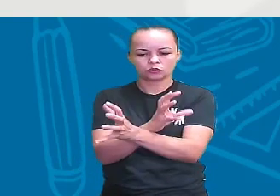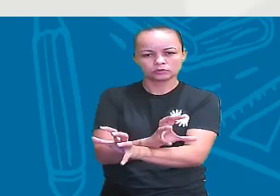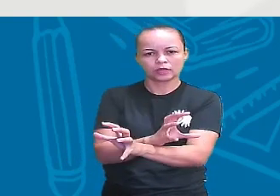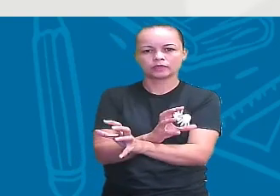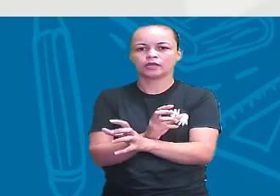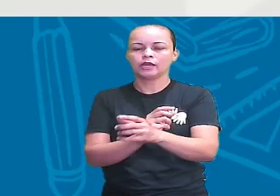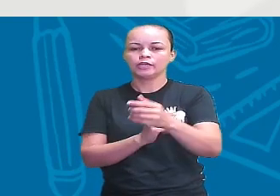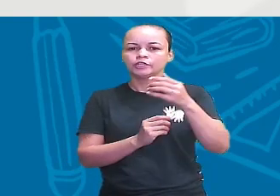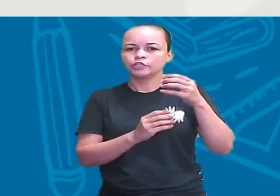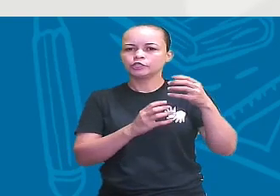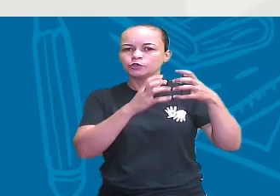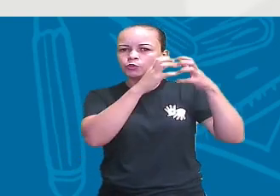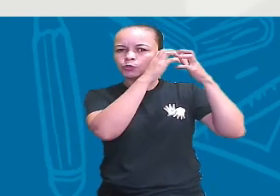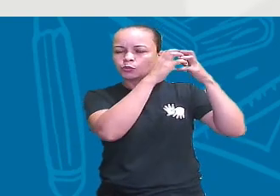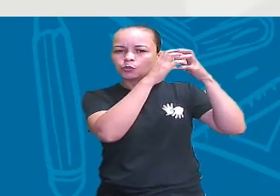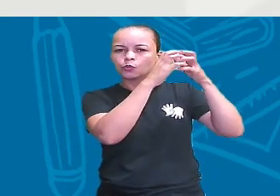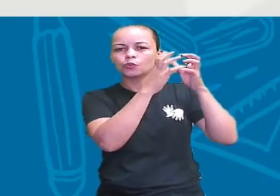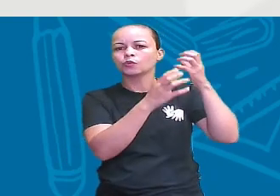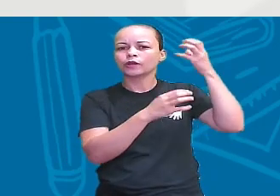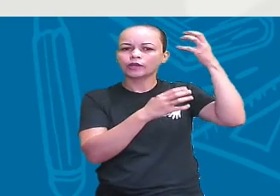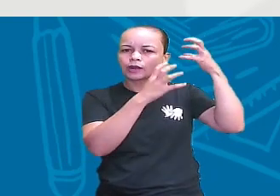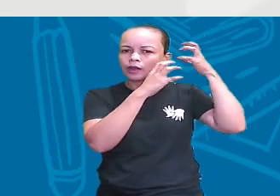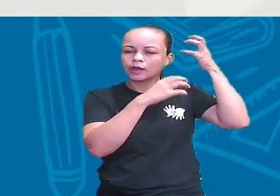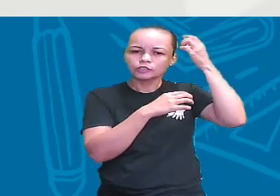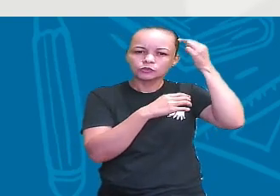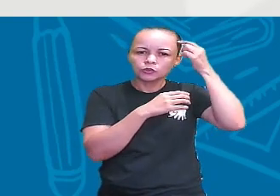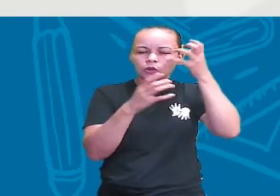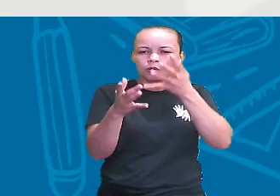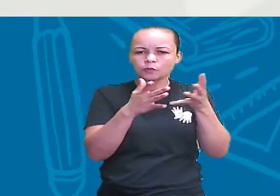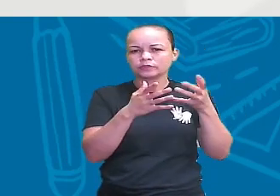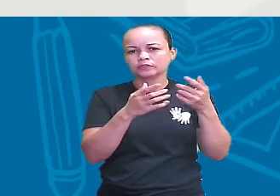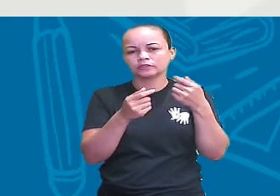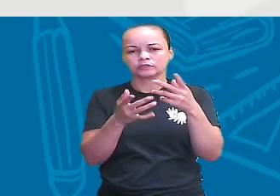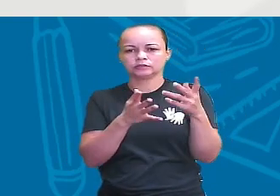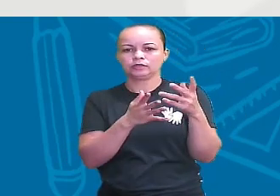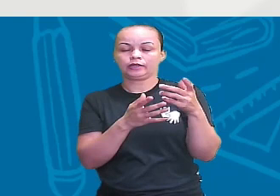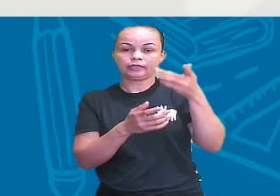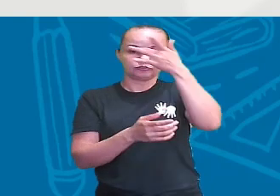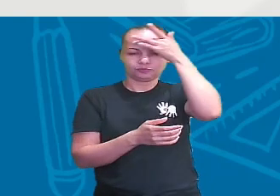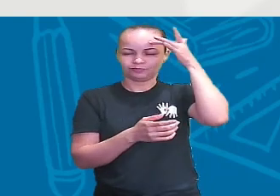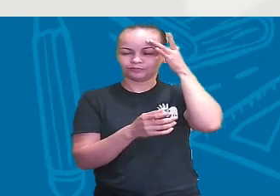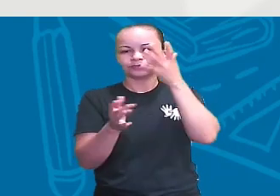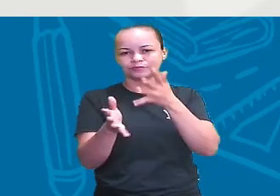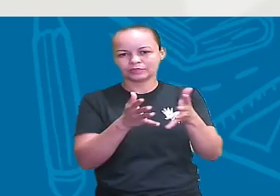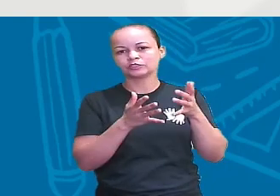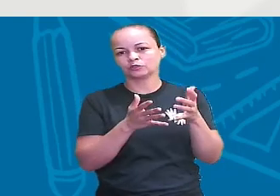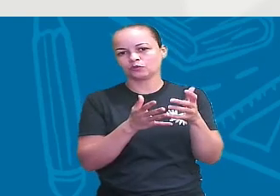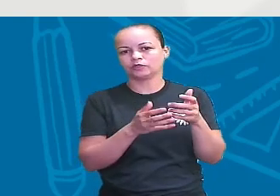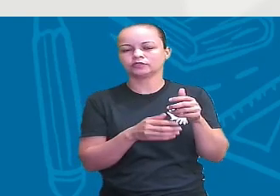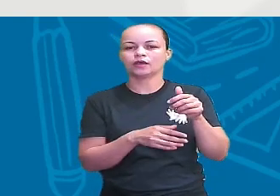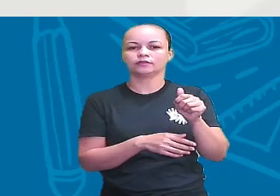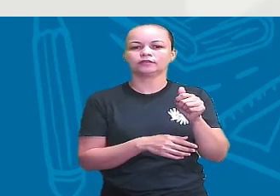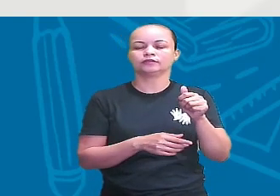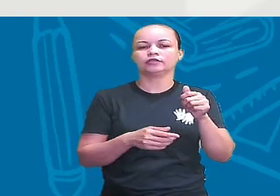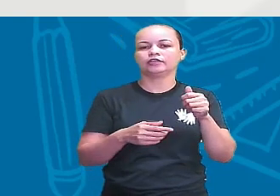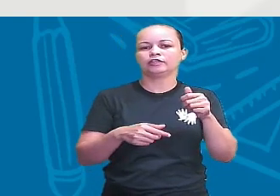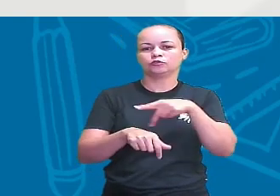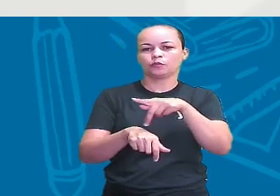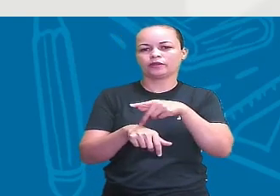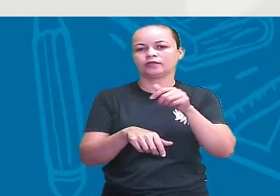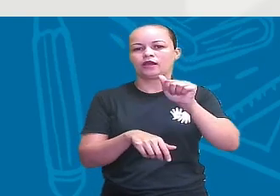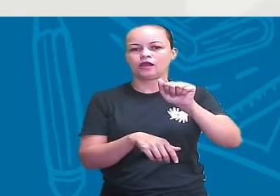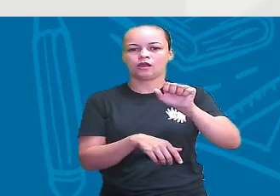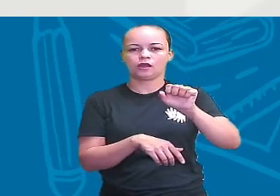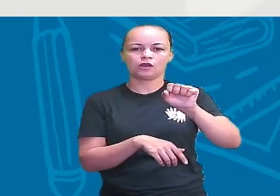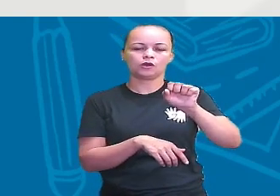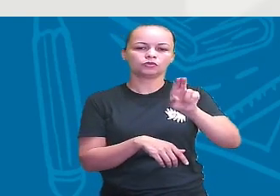um crânio que era semelhante a africanos e aborígenos australianos, né? Então, comprova-se, mais uma vez, que não houve só